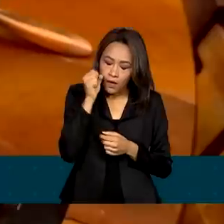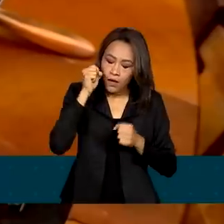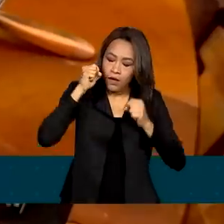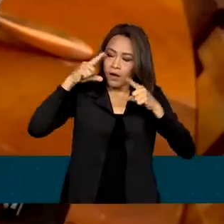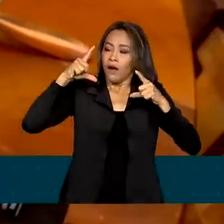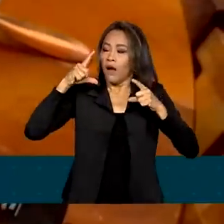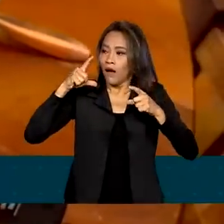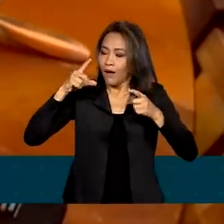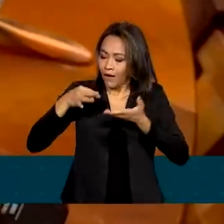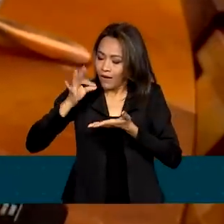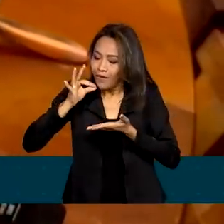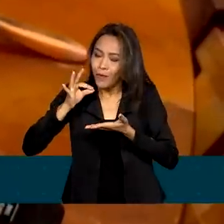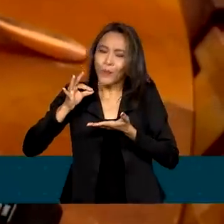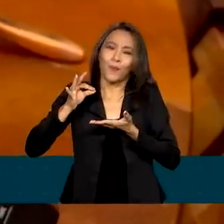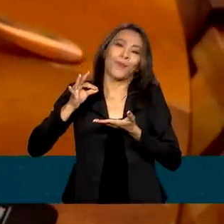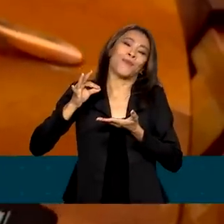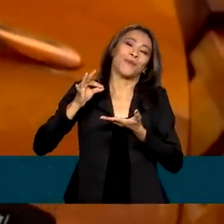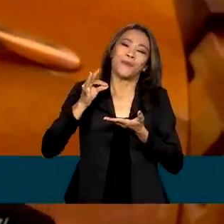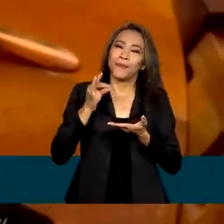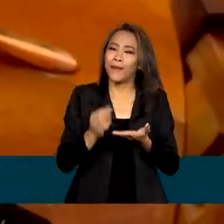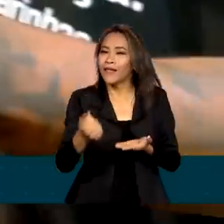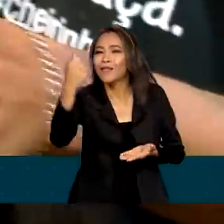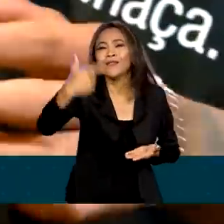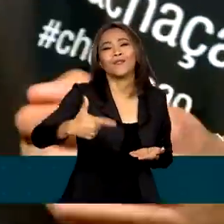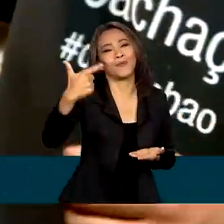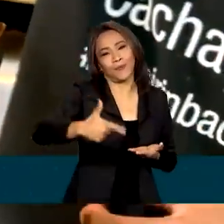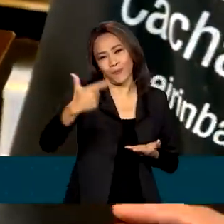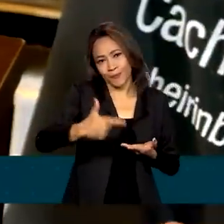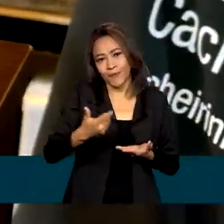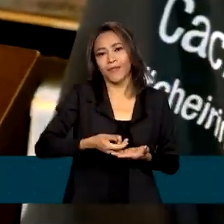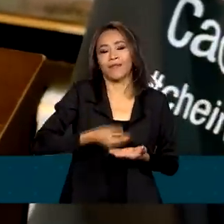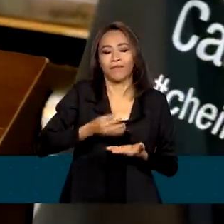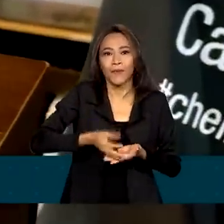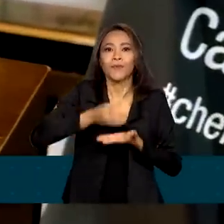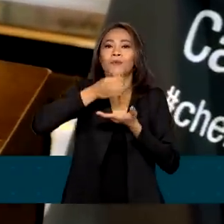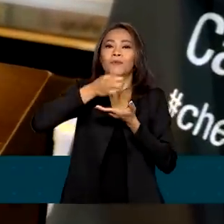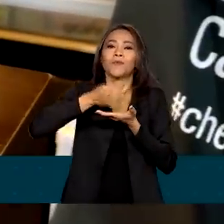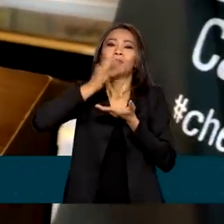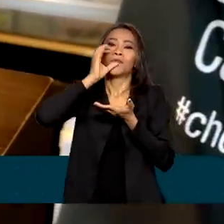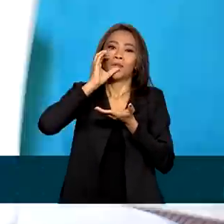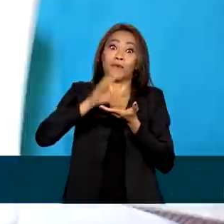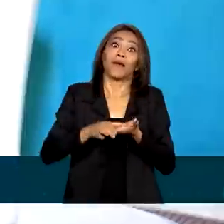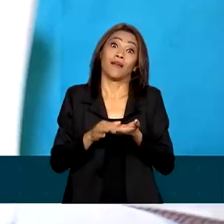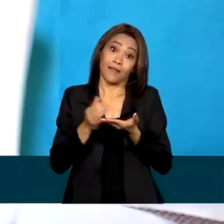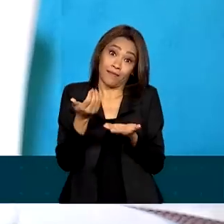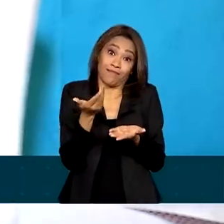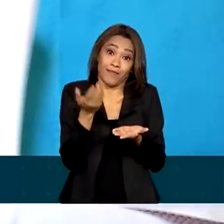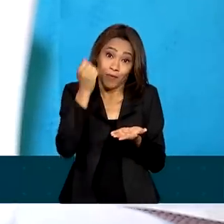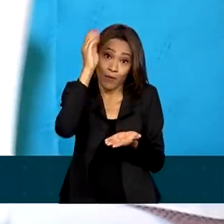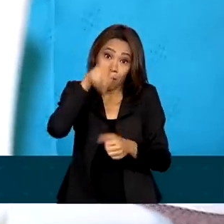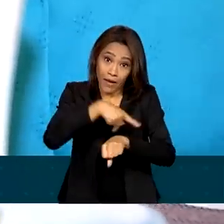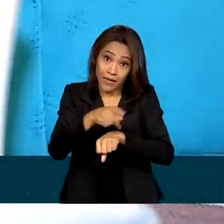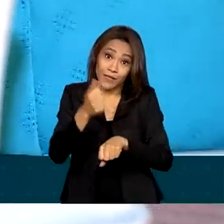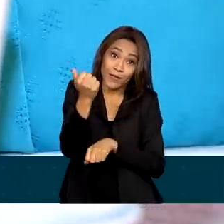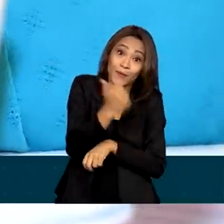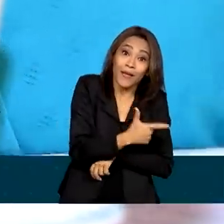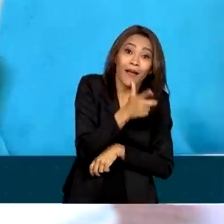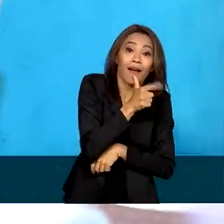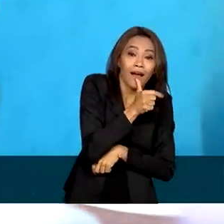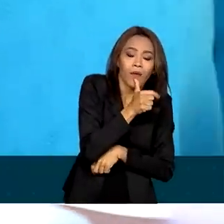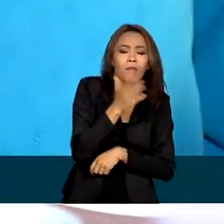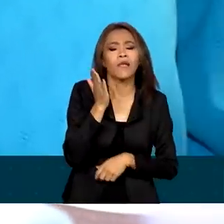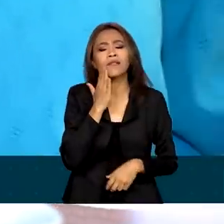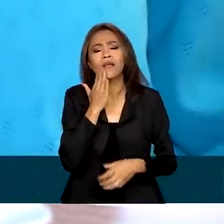cafezinho. A bebida é a segunda mais consumida no país. Perde apenas para a água. Mas como saber se o café